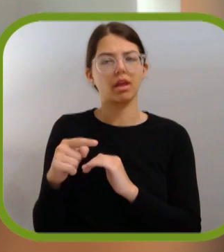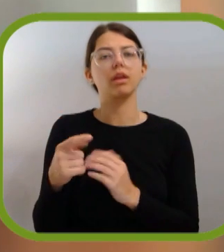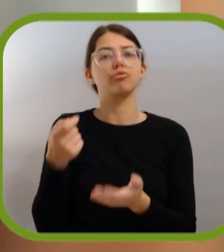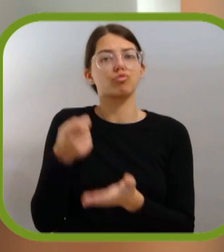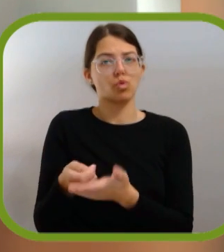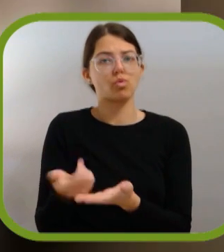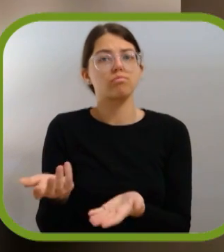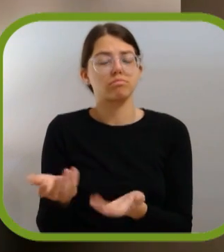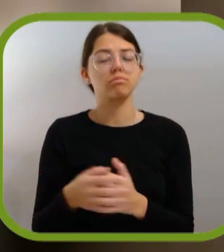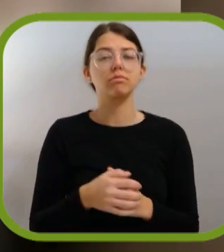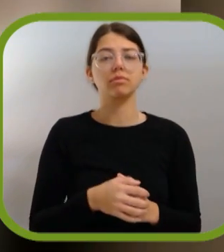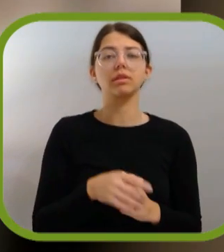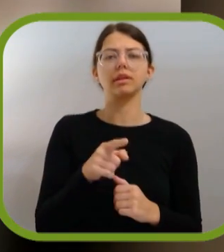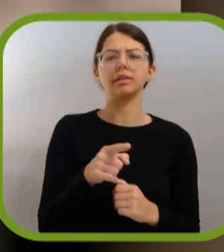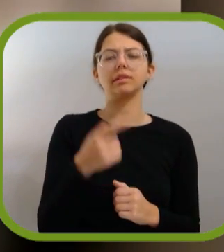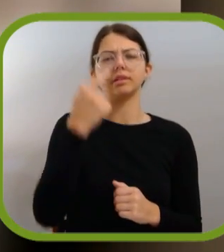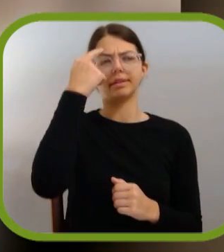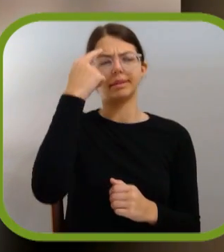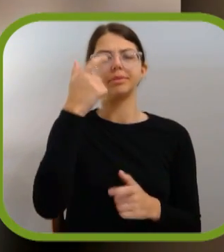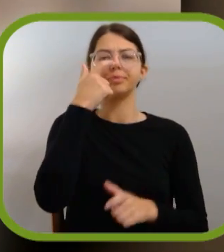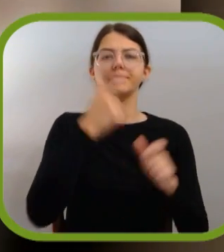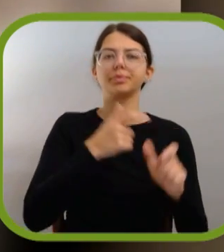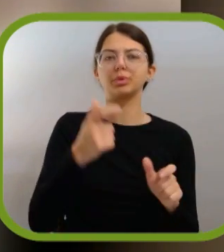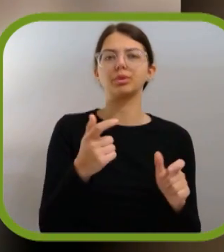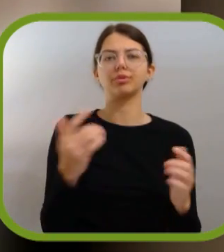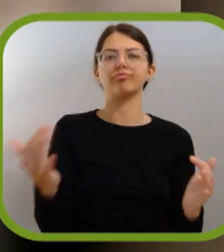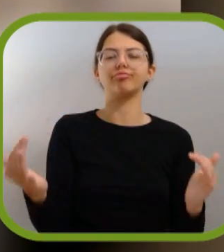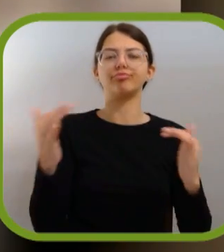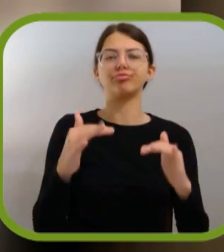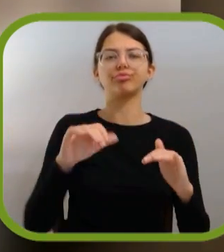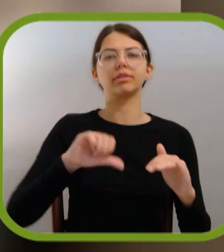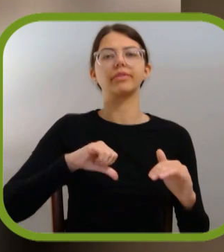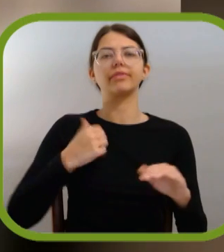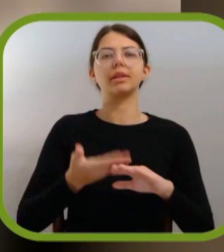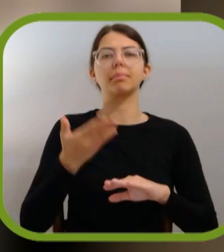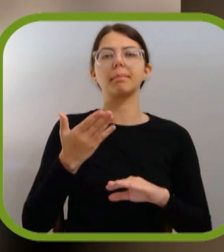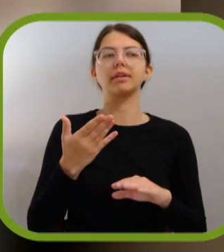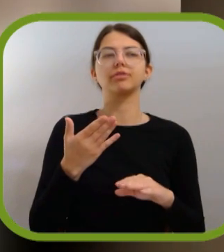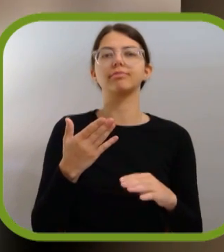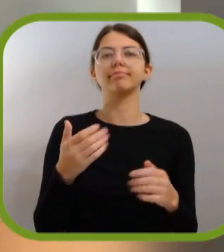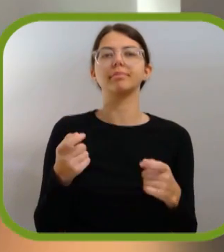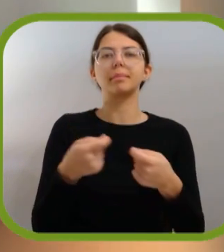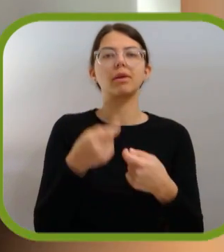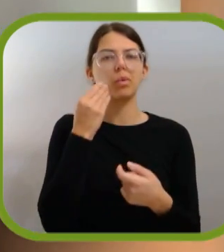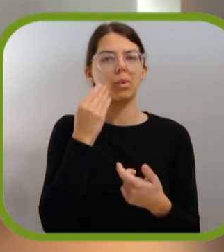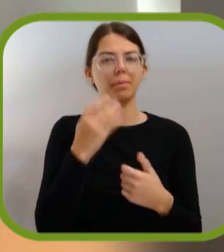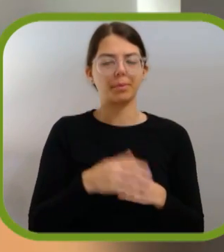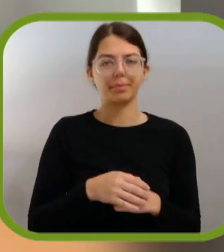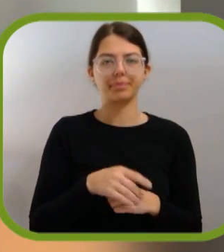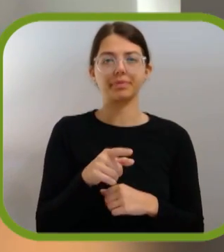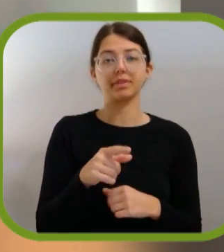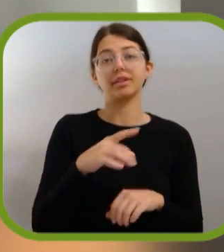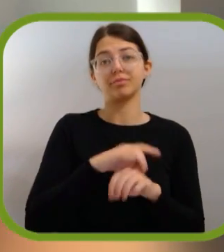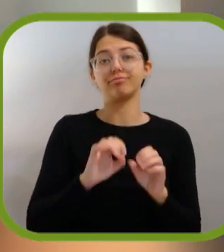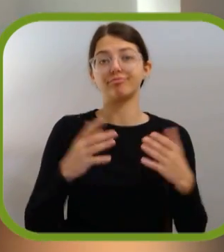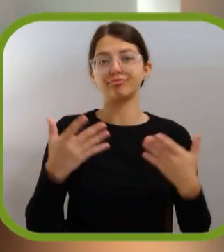sustentáveis. E tendo isso em conta, como tem sido a resposta do público a uma oferta mais verde? Eu acho que desde